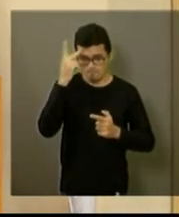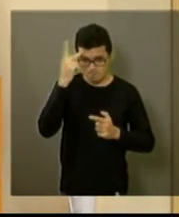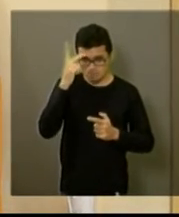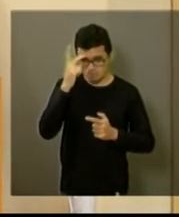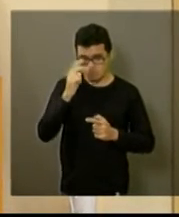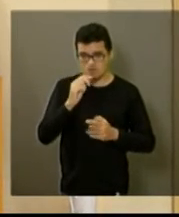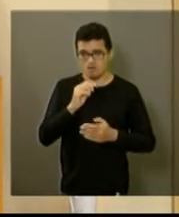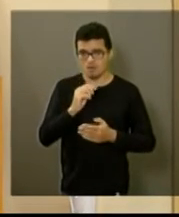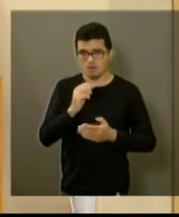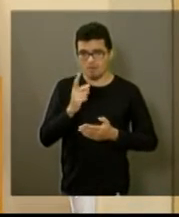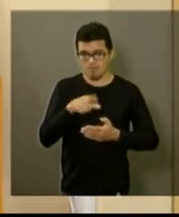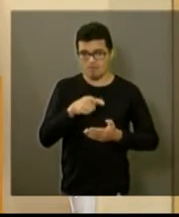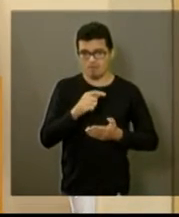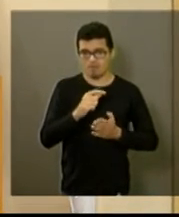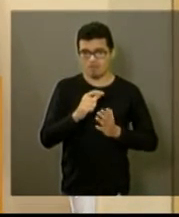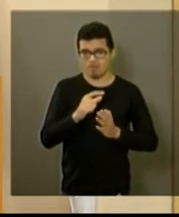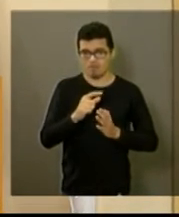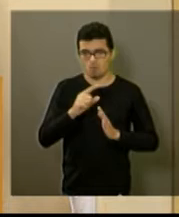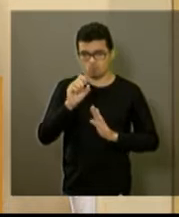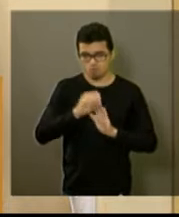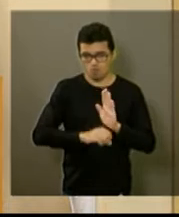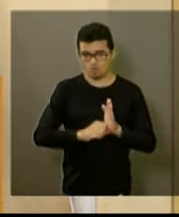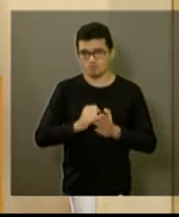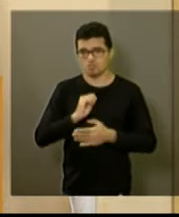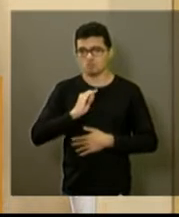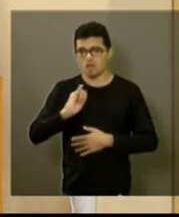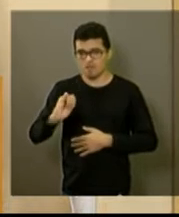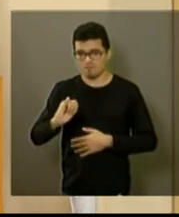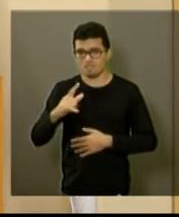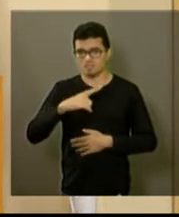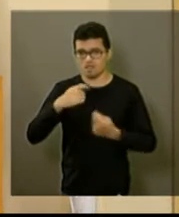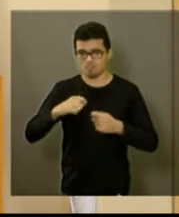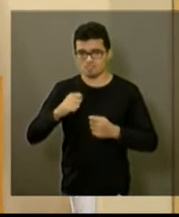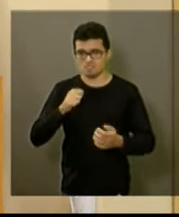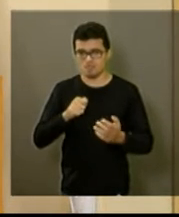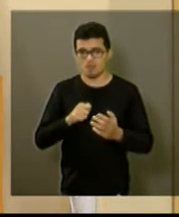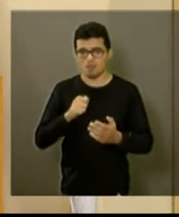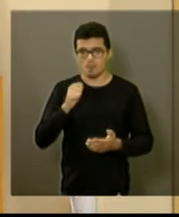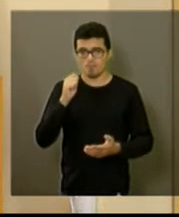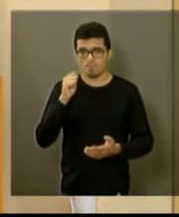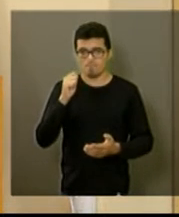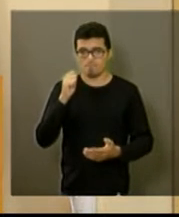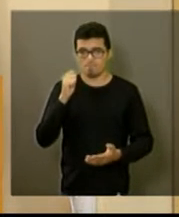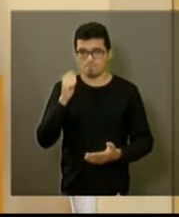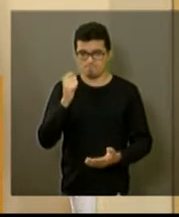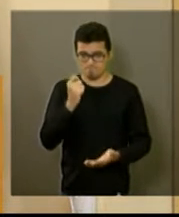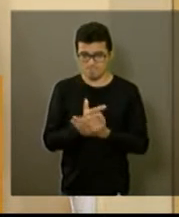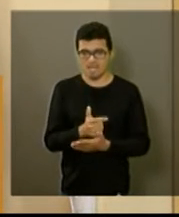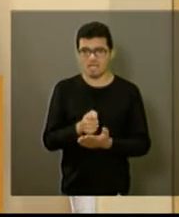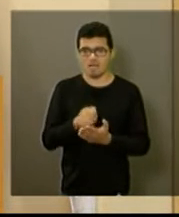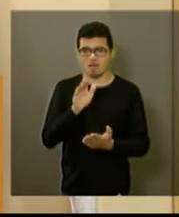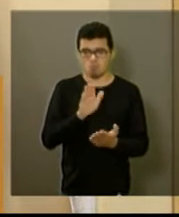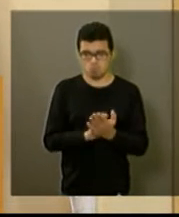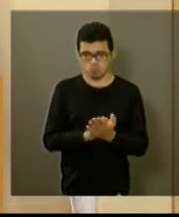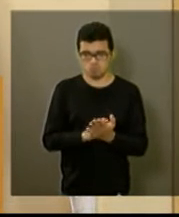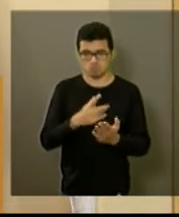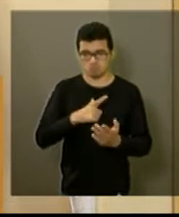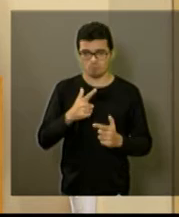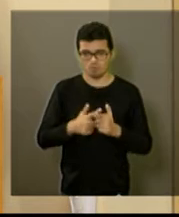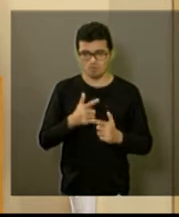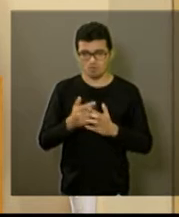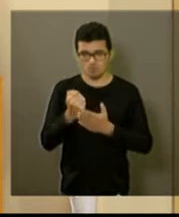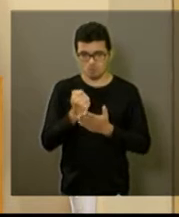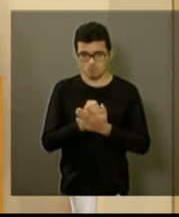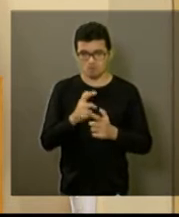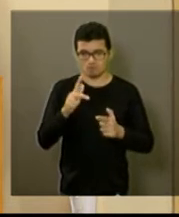pessoa a pagar multa de quebra de contrato. Se a pessoa não paga multa de contrato, a